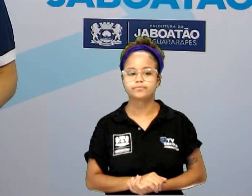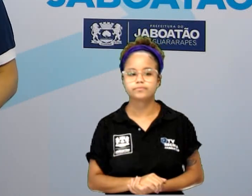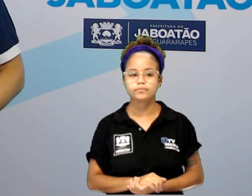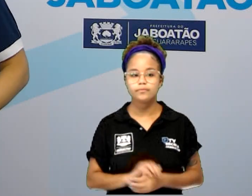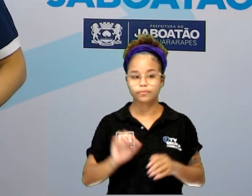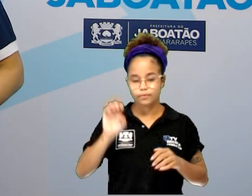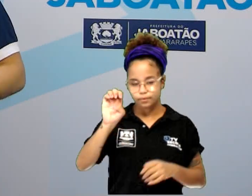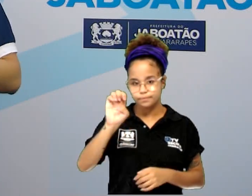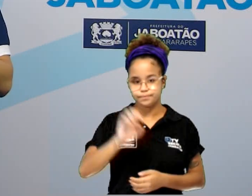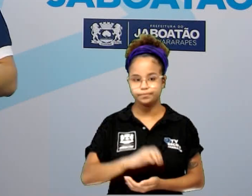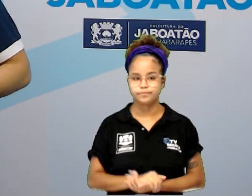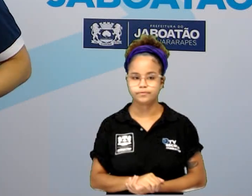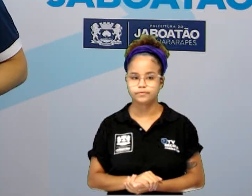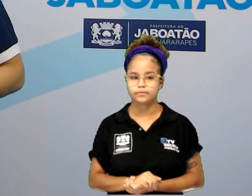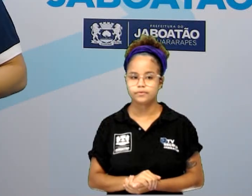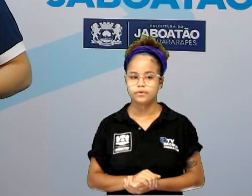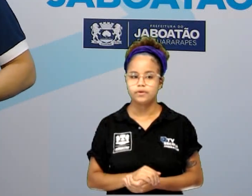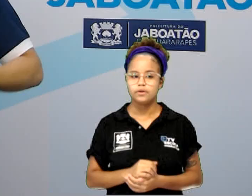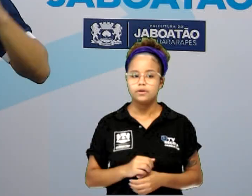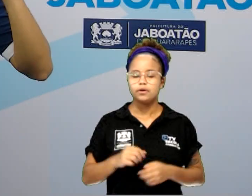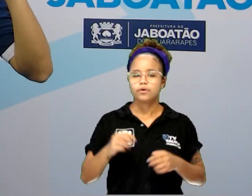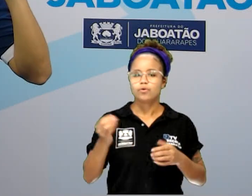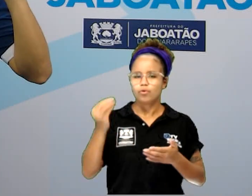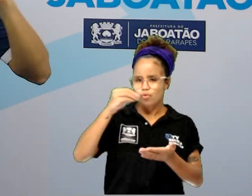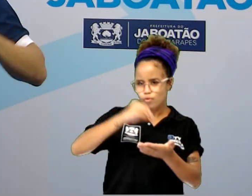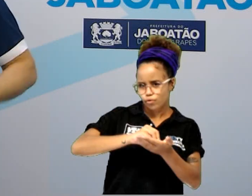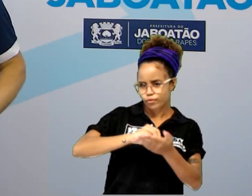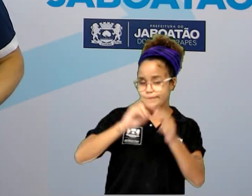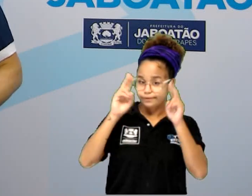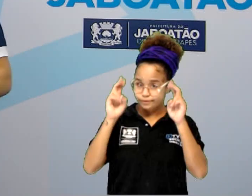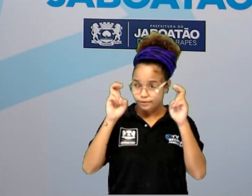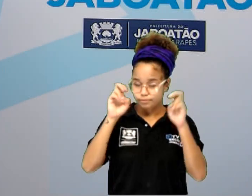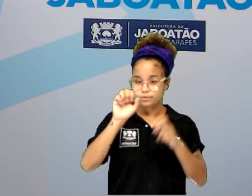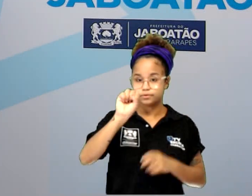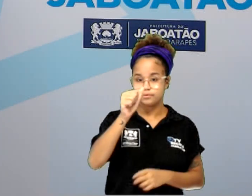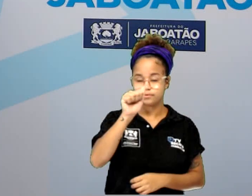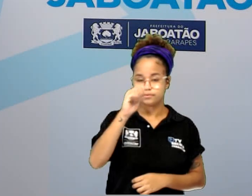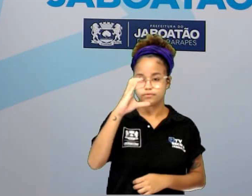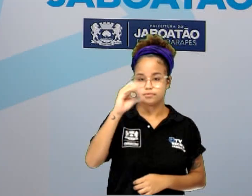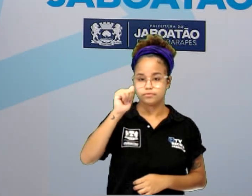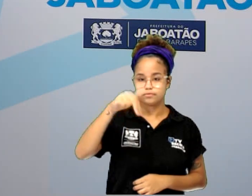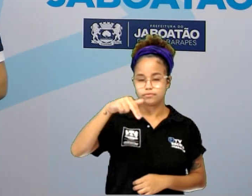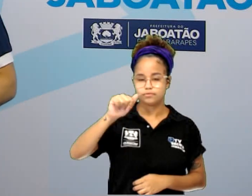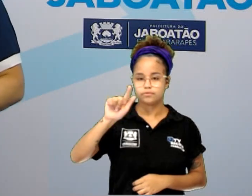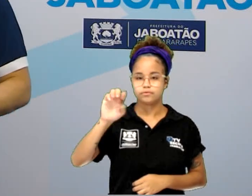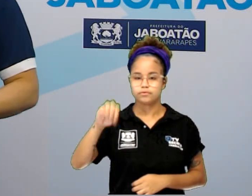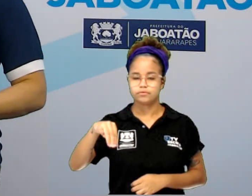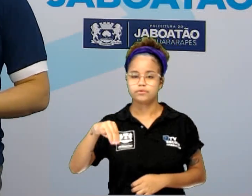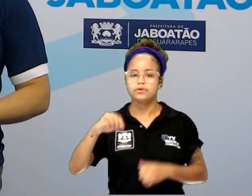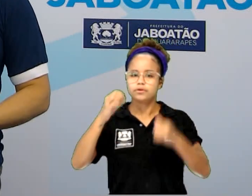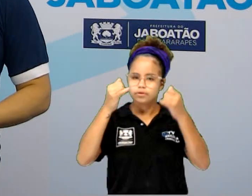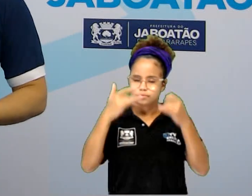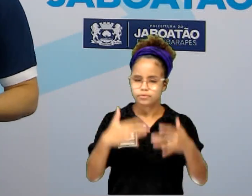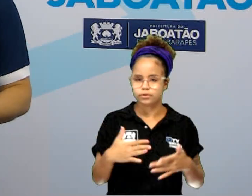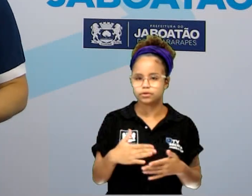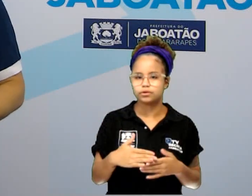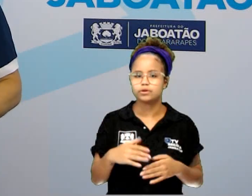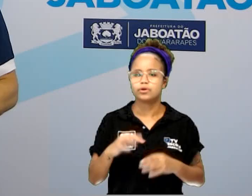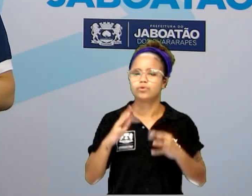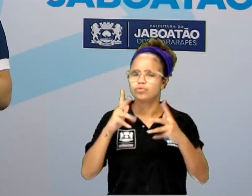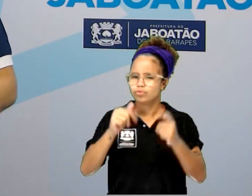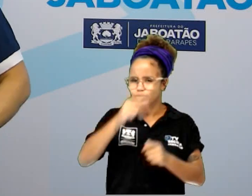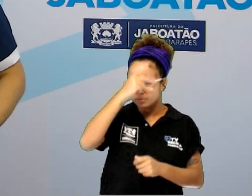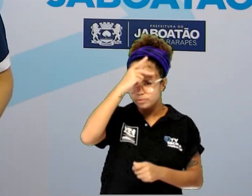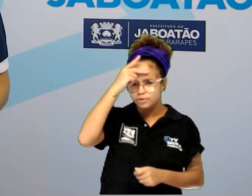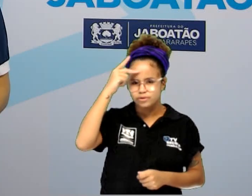o item E. Ao propor uma sacanagem às avessas, o Eulírico defende que todas as pessoas assumam uma postura